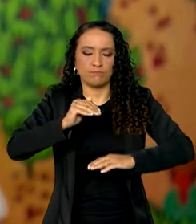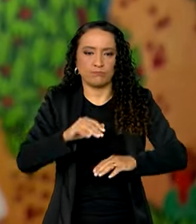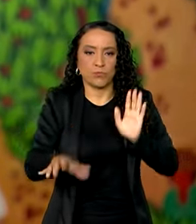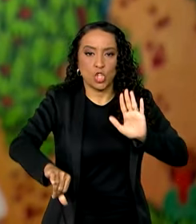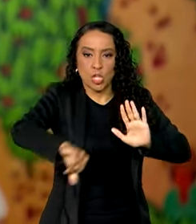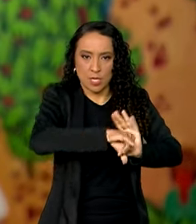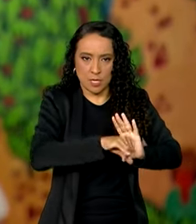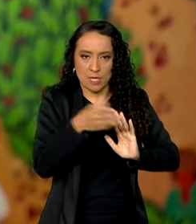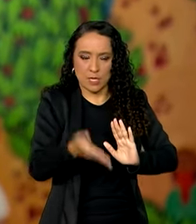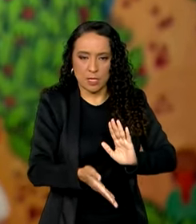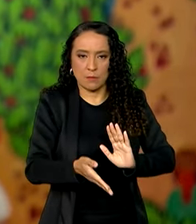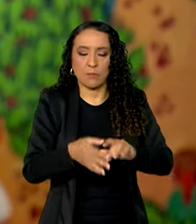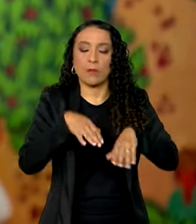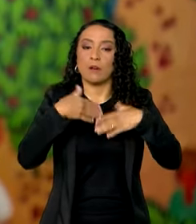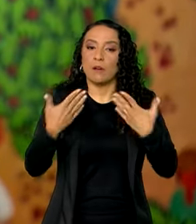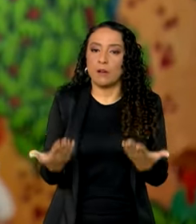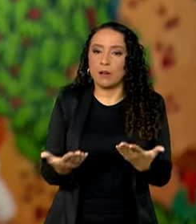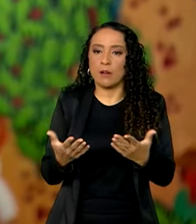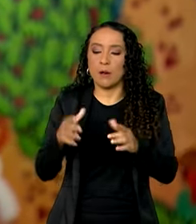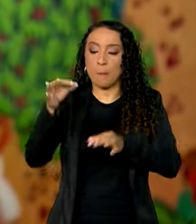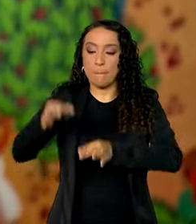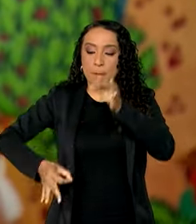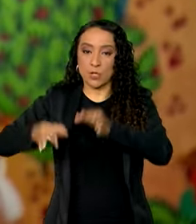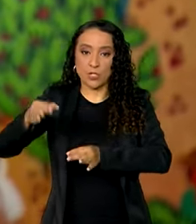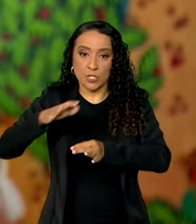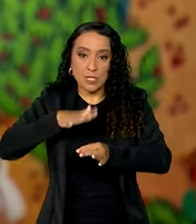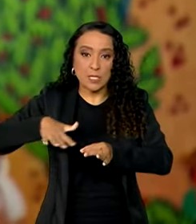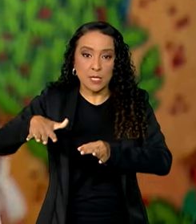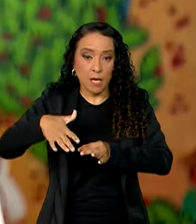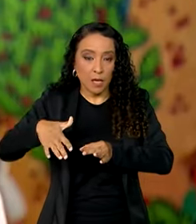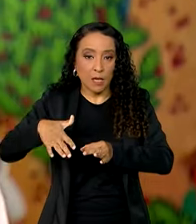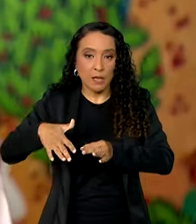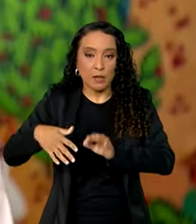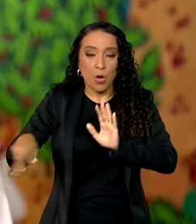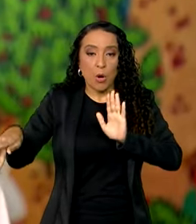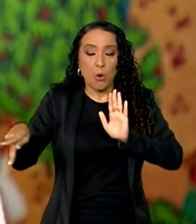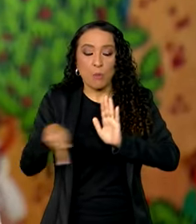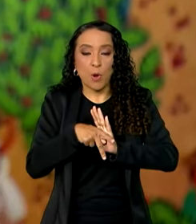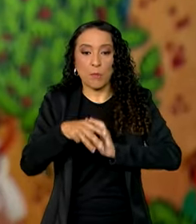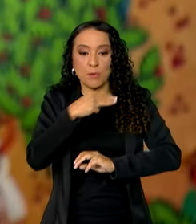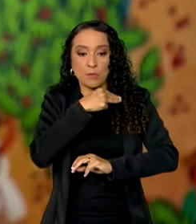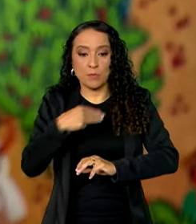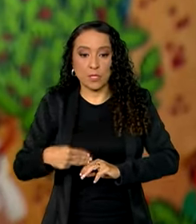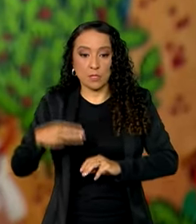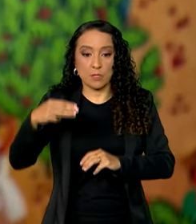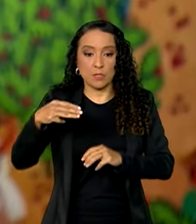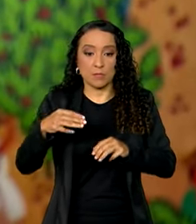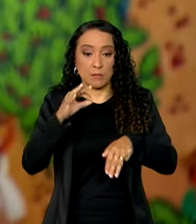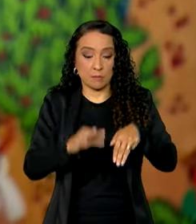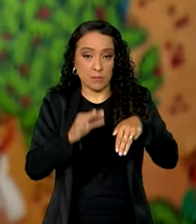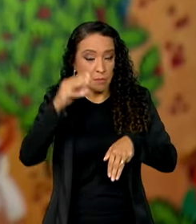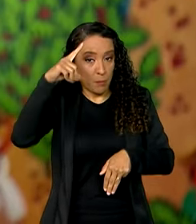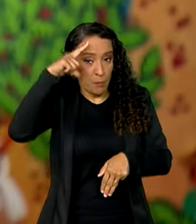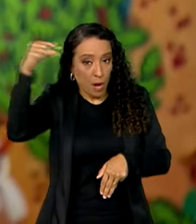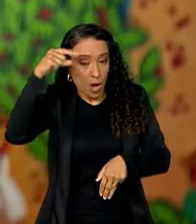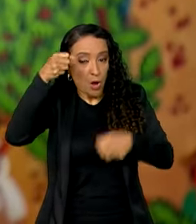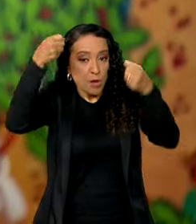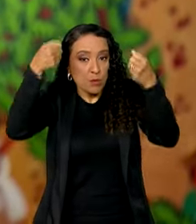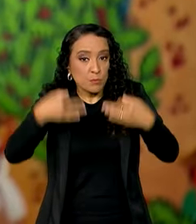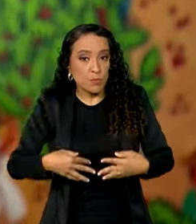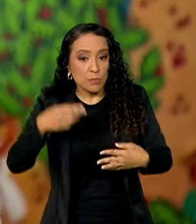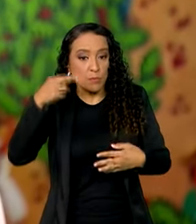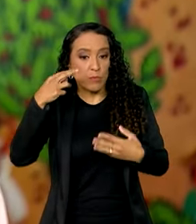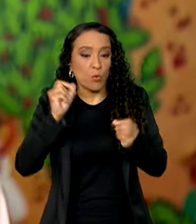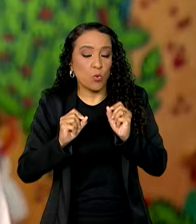criminalidade. Do ponto de vista do judiciário, o próprio ministro Barroso disse que, através do CNJ,